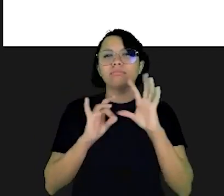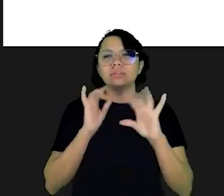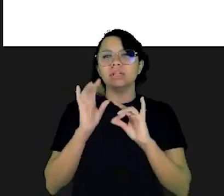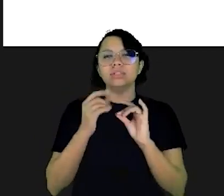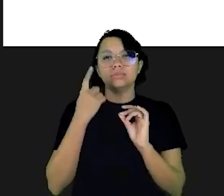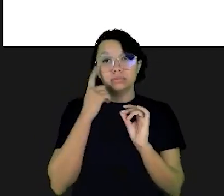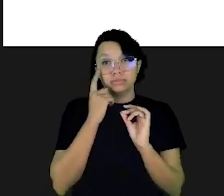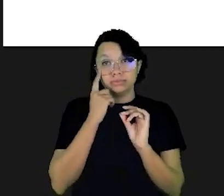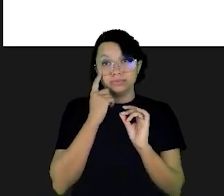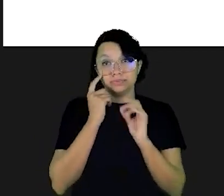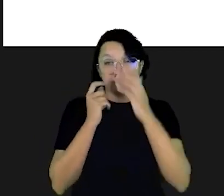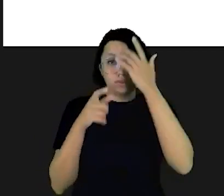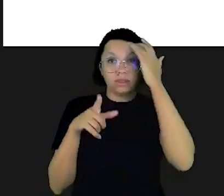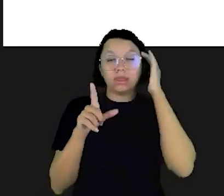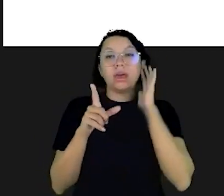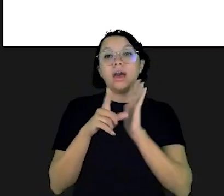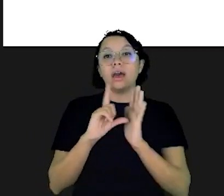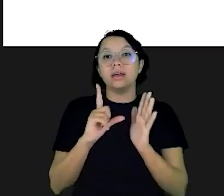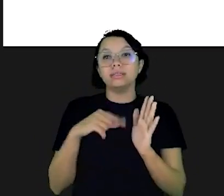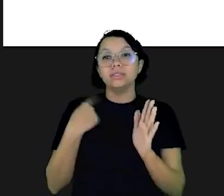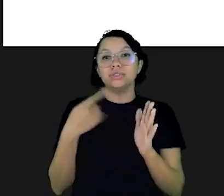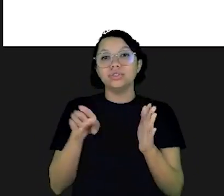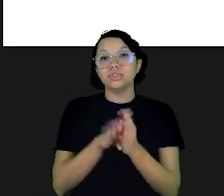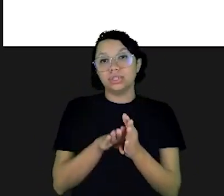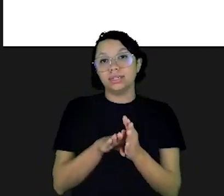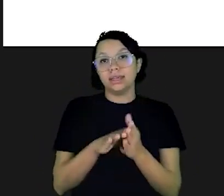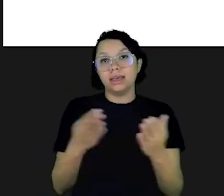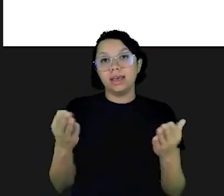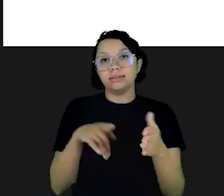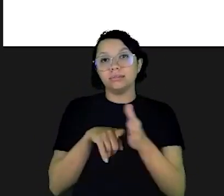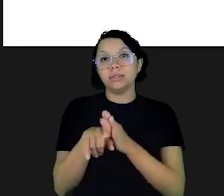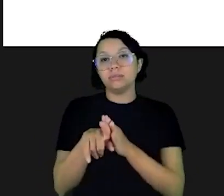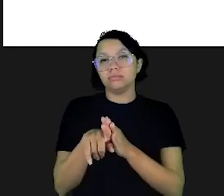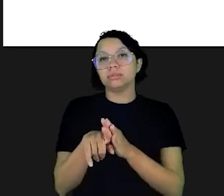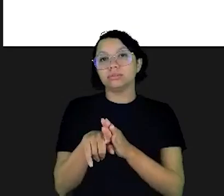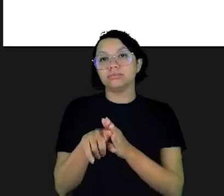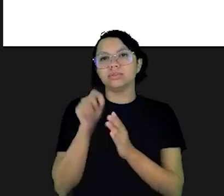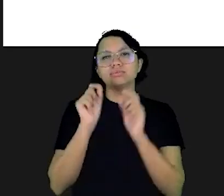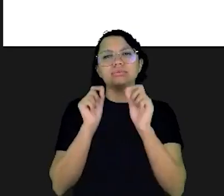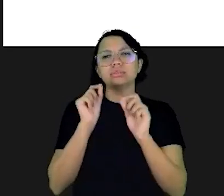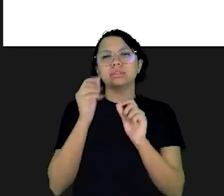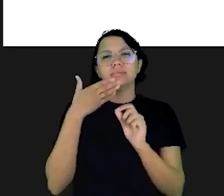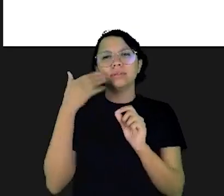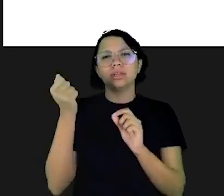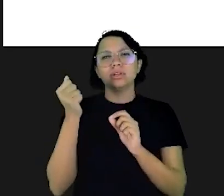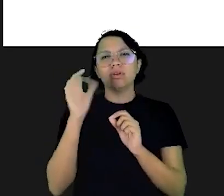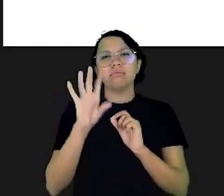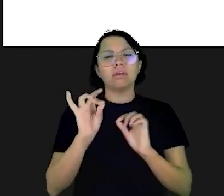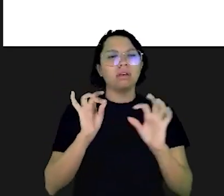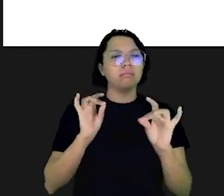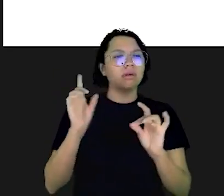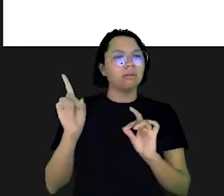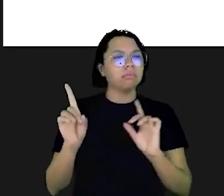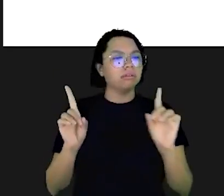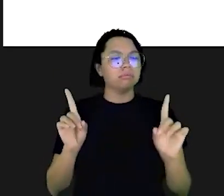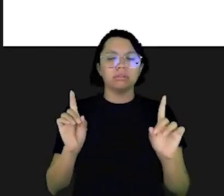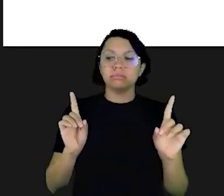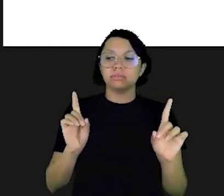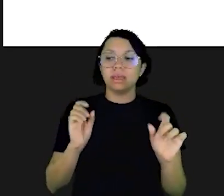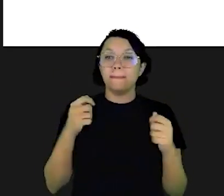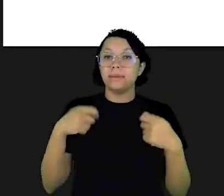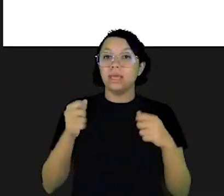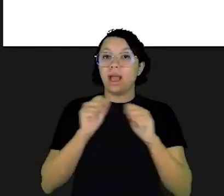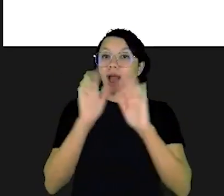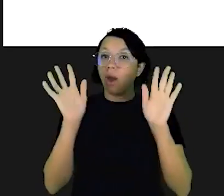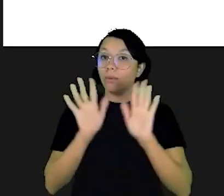Qual será que uma melhor alternativa? Vamos ver. Antes da gente chegar a essa pergunta de qual é a melhor das